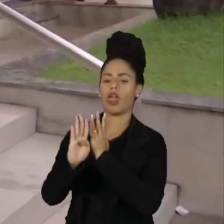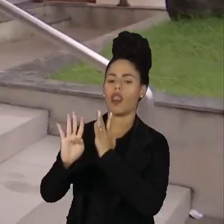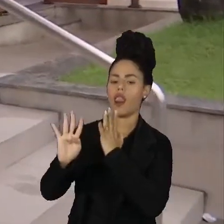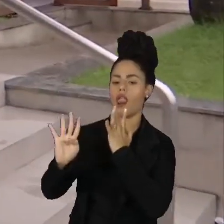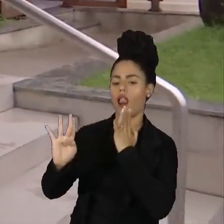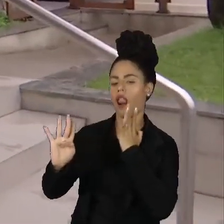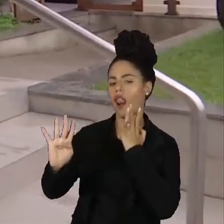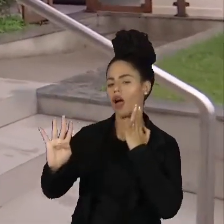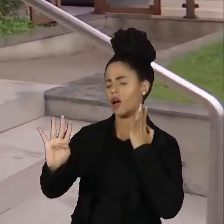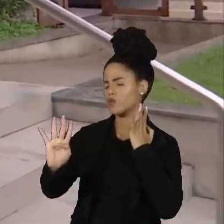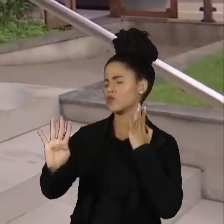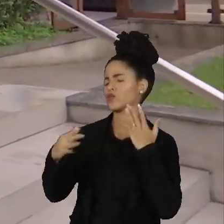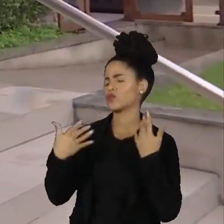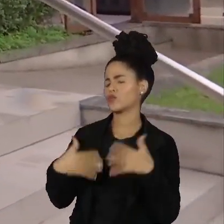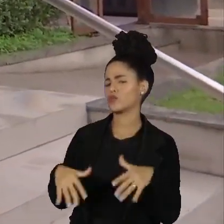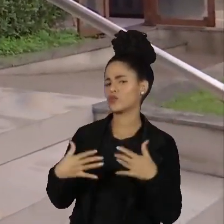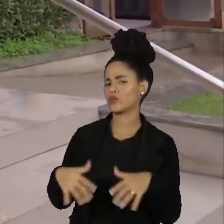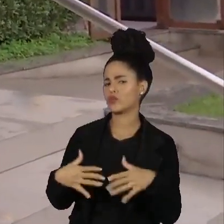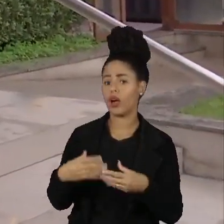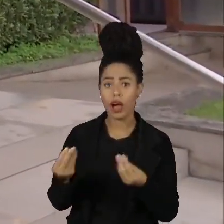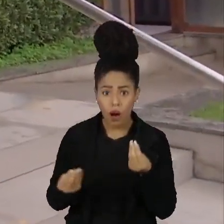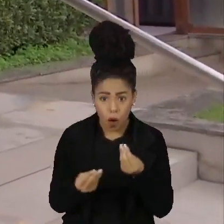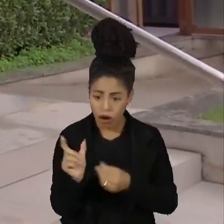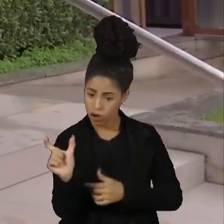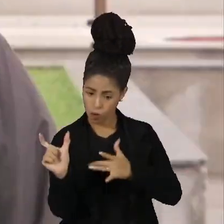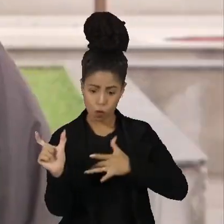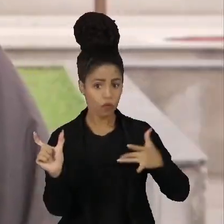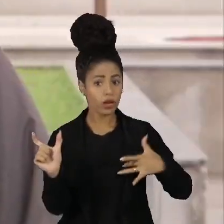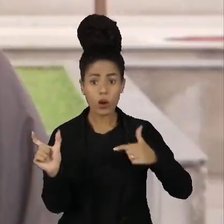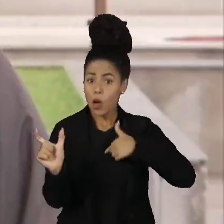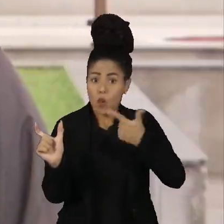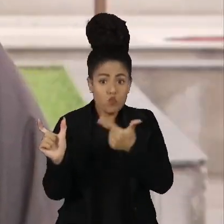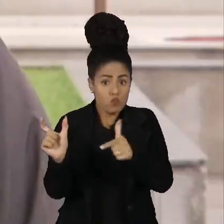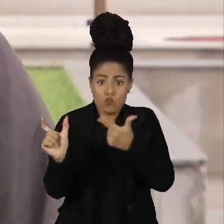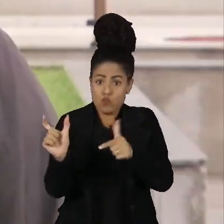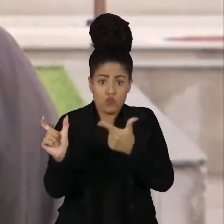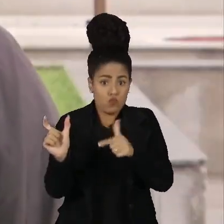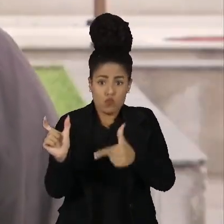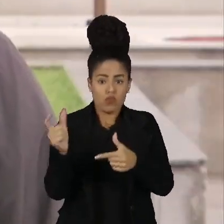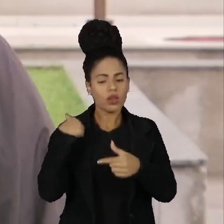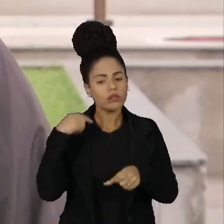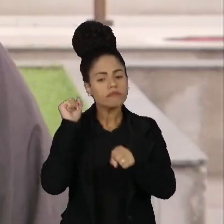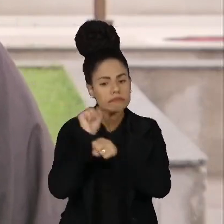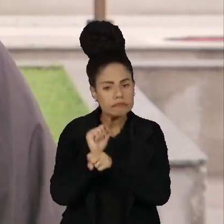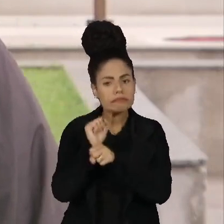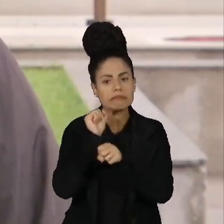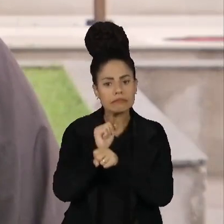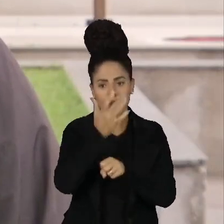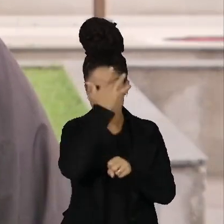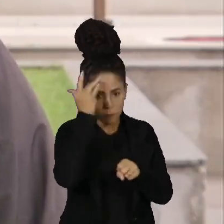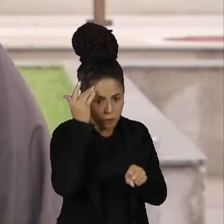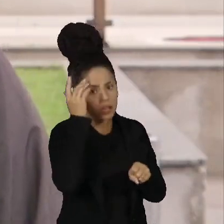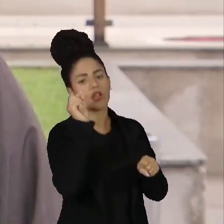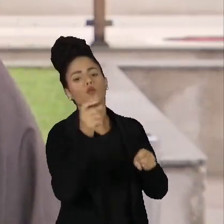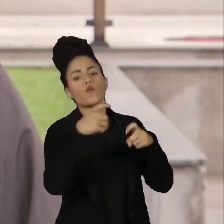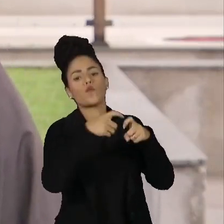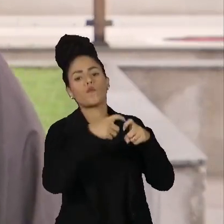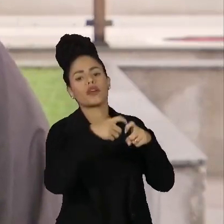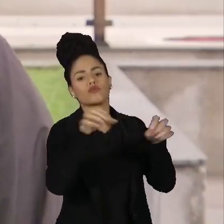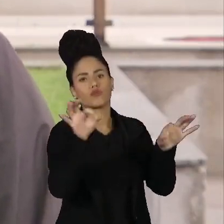especialista é grande. Nesse momento eu não consigo pagar. Eu estou aguardando passar no especialista para a visão subnormal.